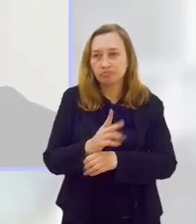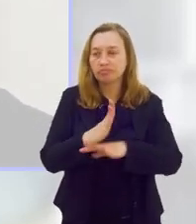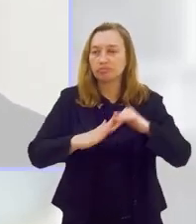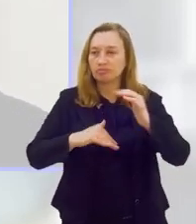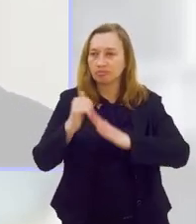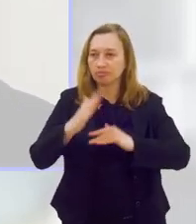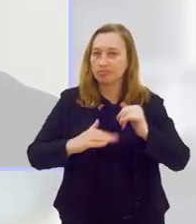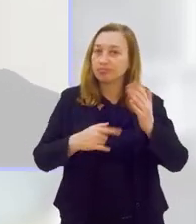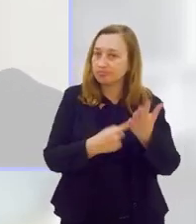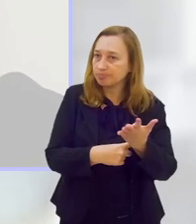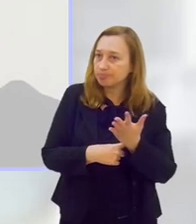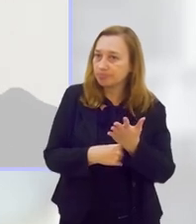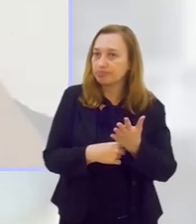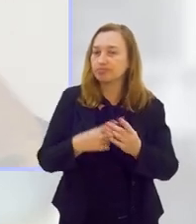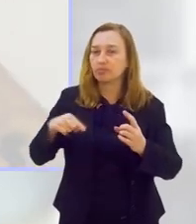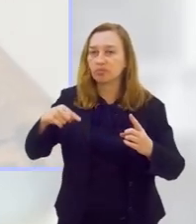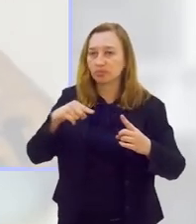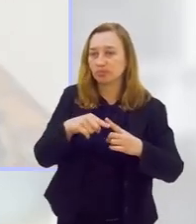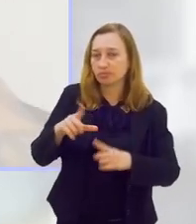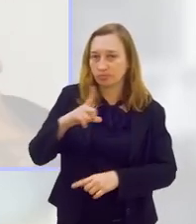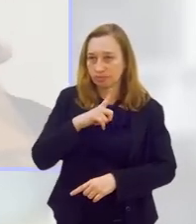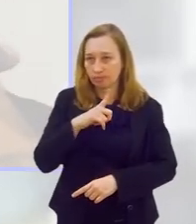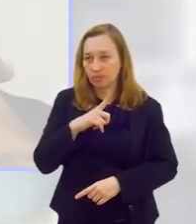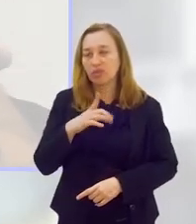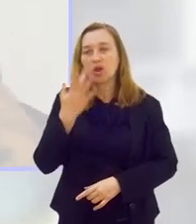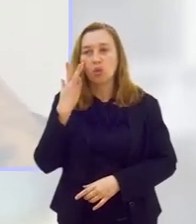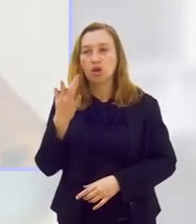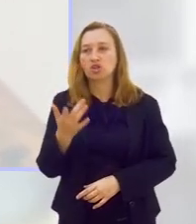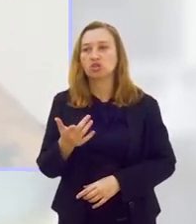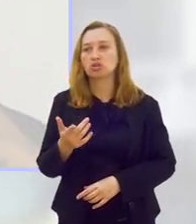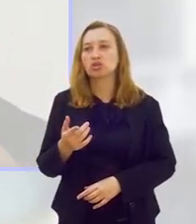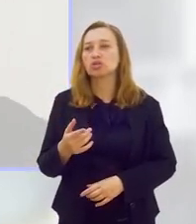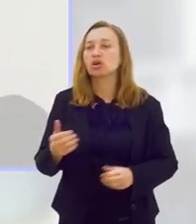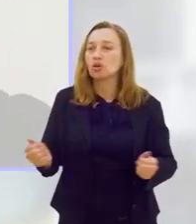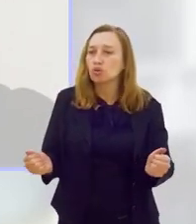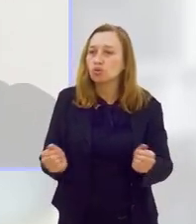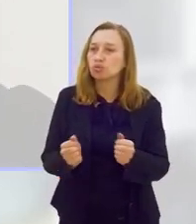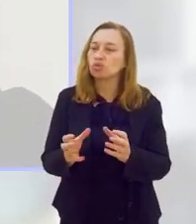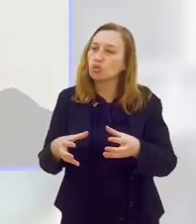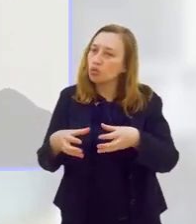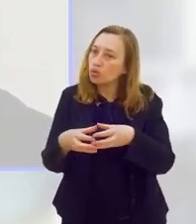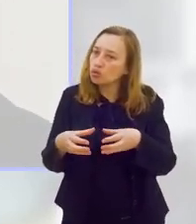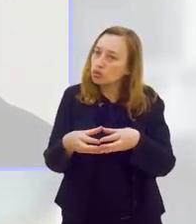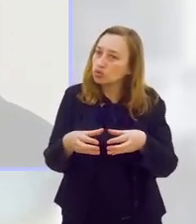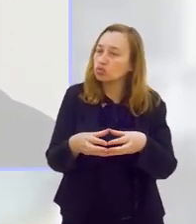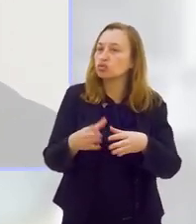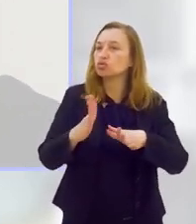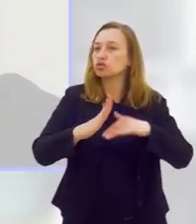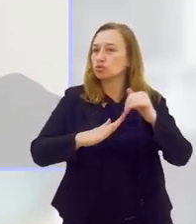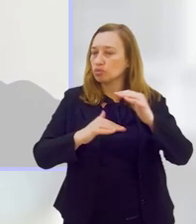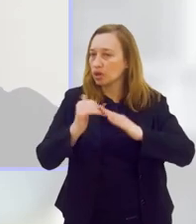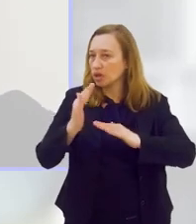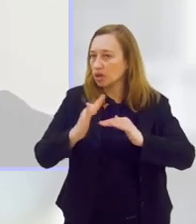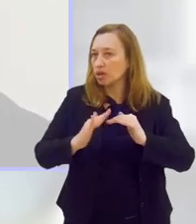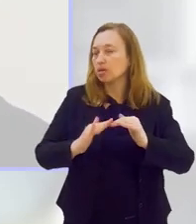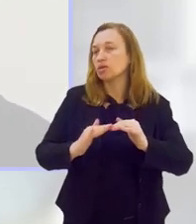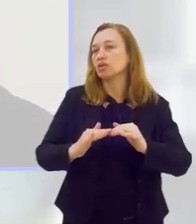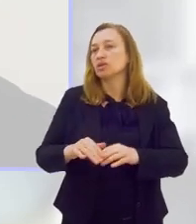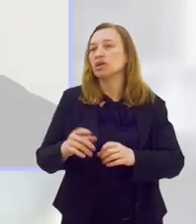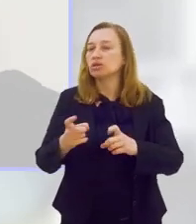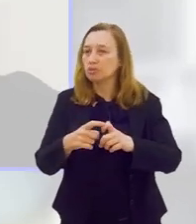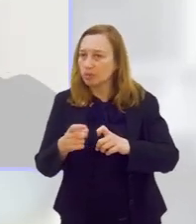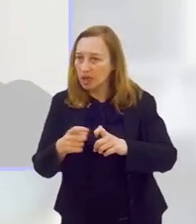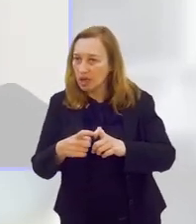alcançar esse objetivo. Eu acho que uma junta médica, junto com um profissional de educação física, um fisioterapeuta, até mesmo um